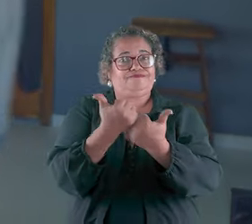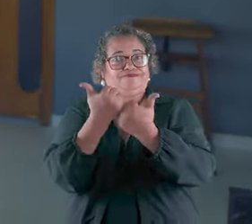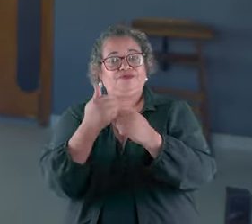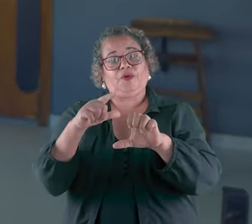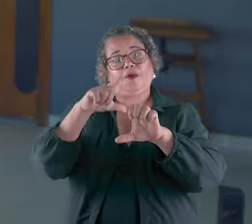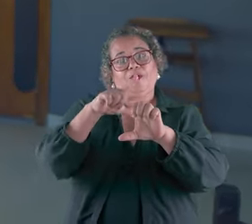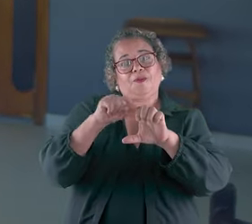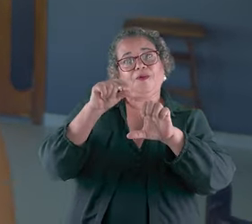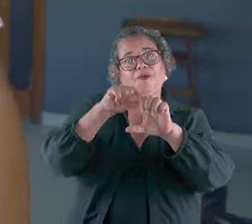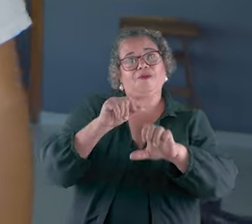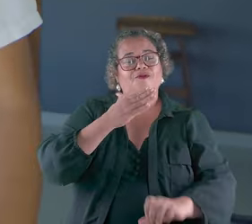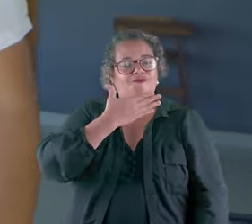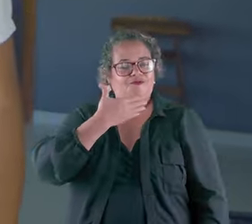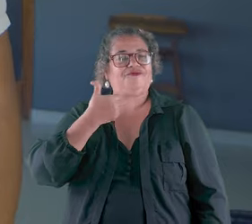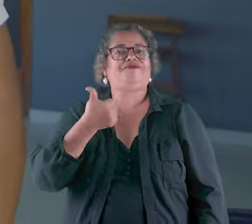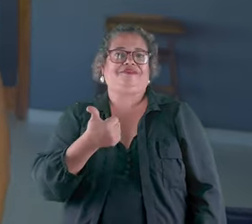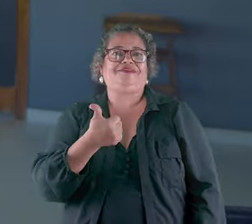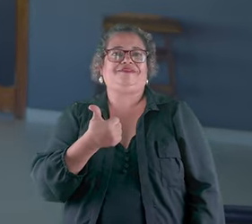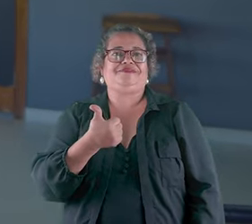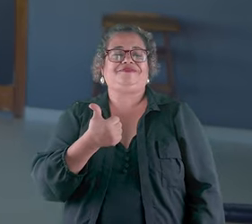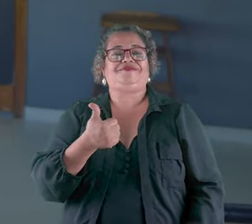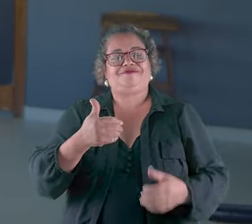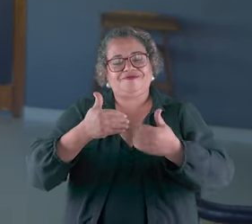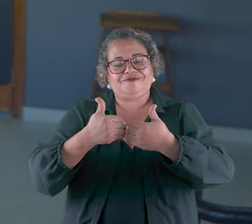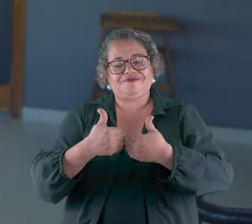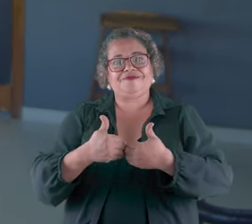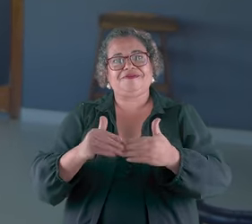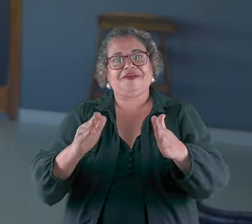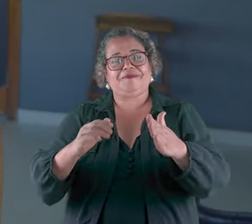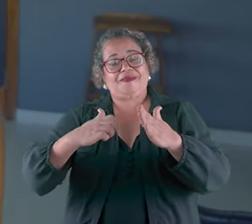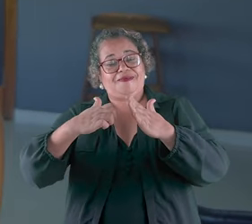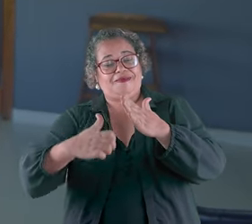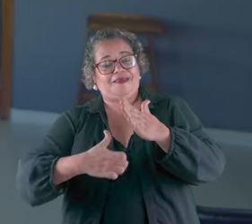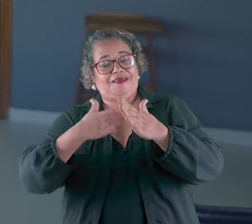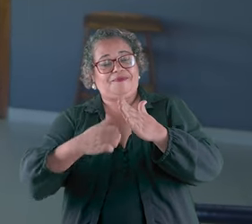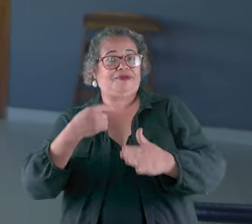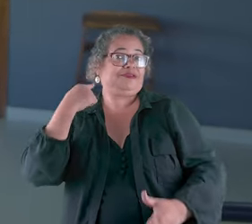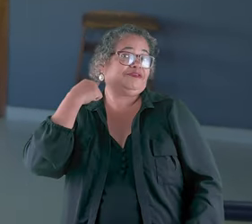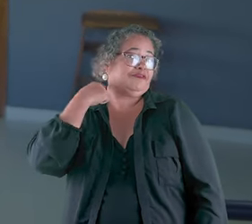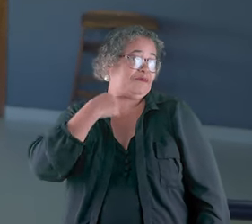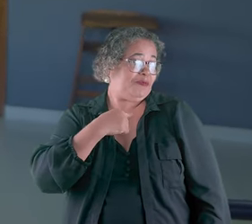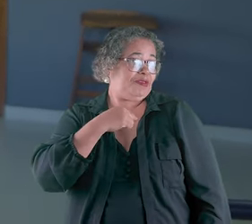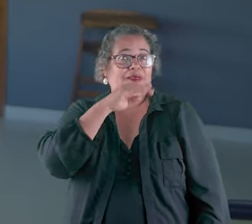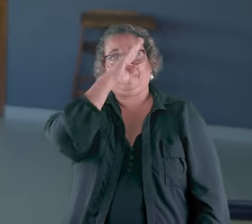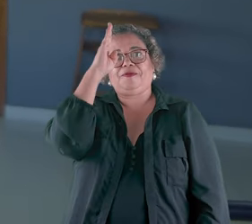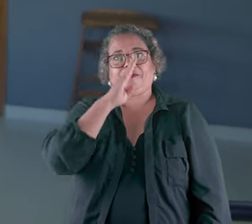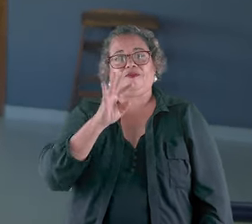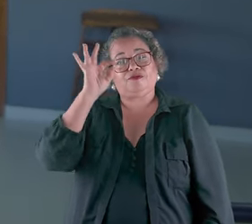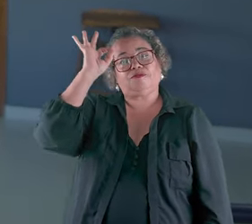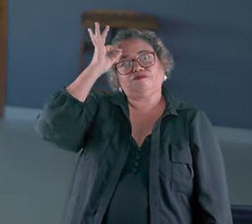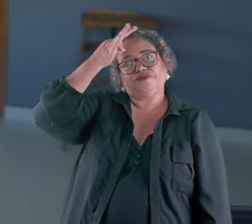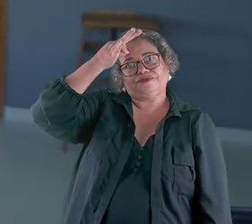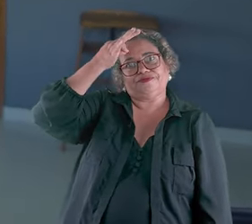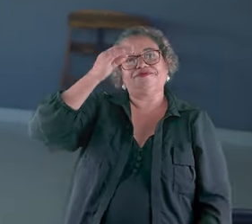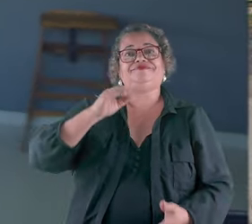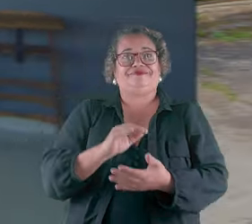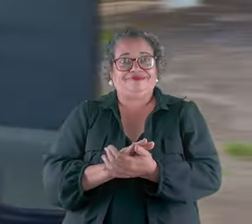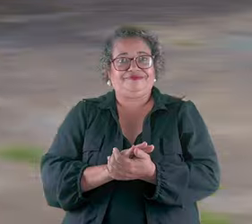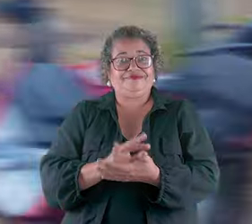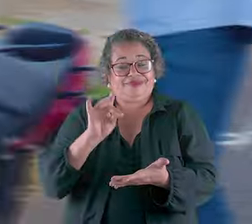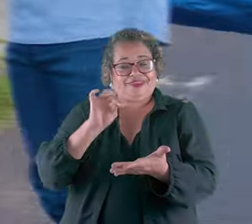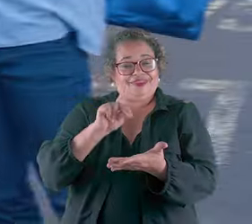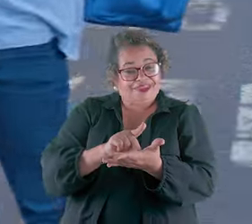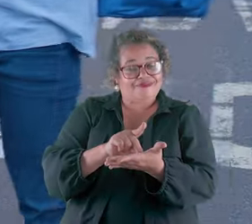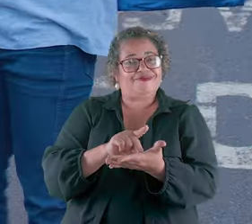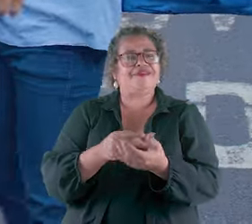Uberlândia apoia quem quer empreender com menos burocracia. Estamos dentro de cidades mais ágeis na abertura de empresas em Minas e no Brasil.